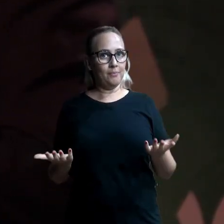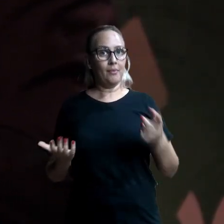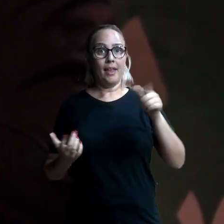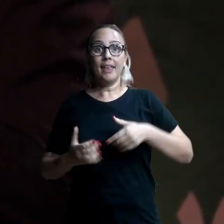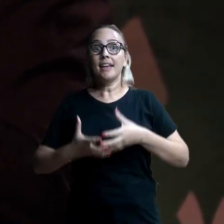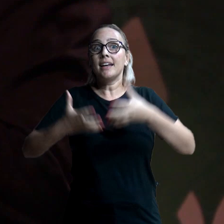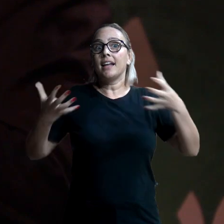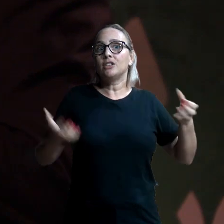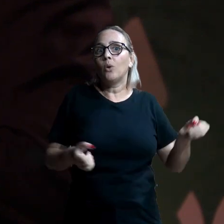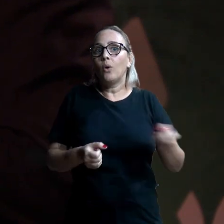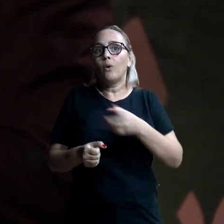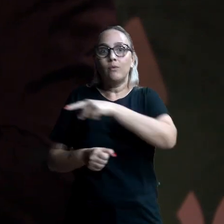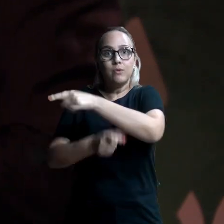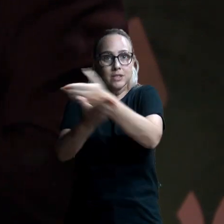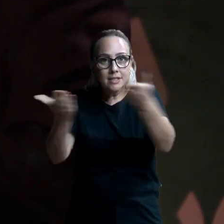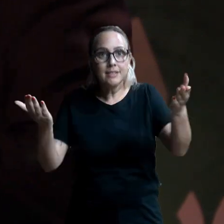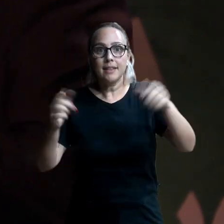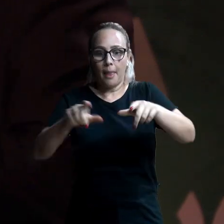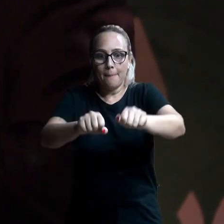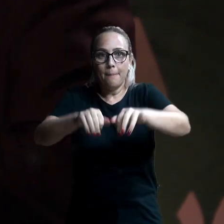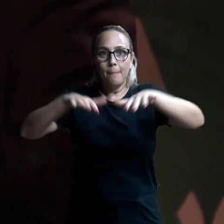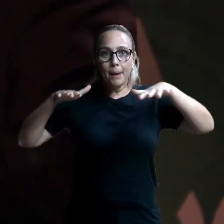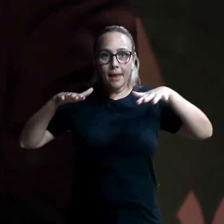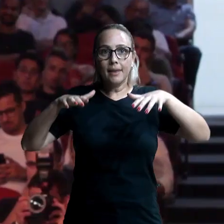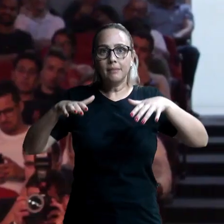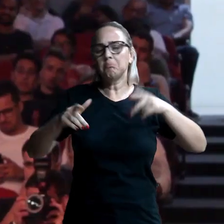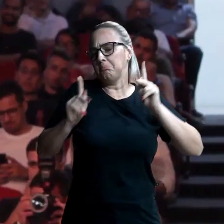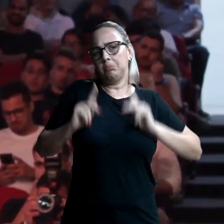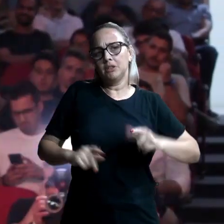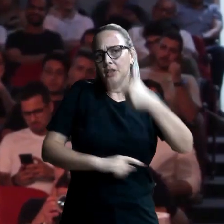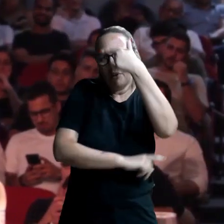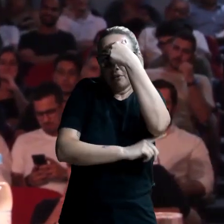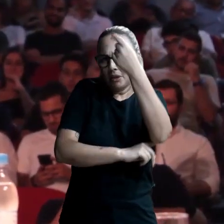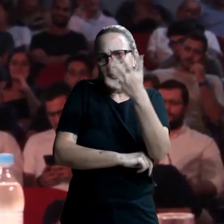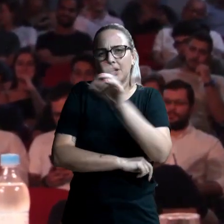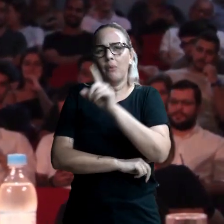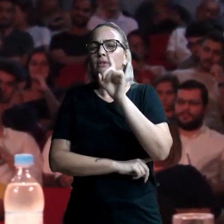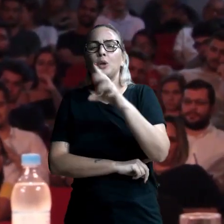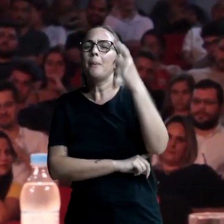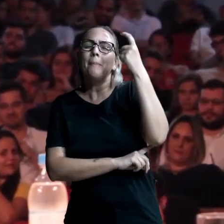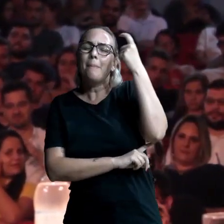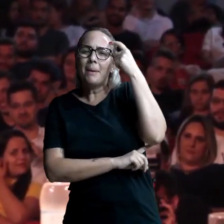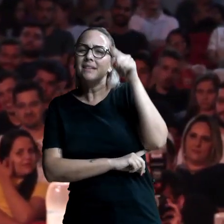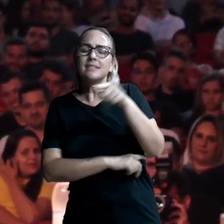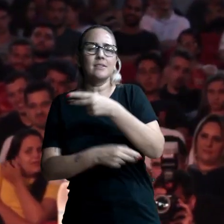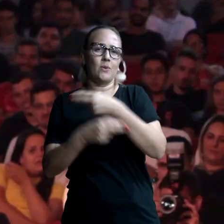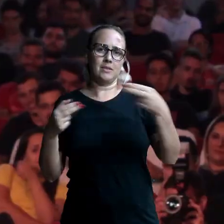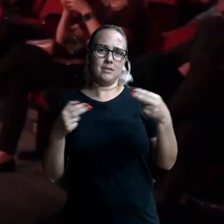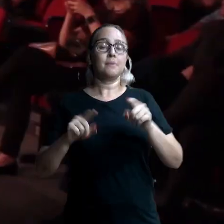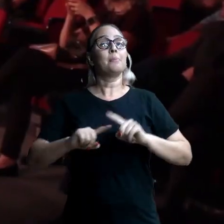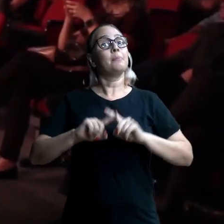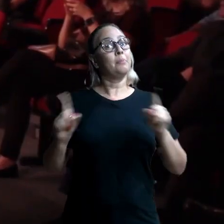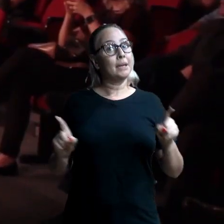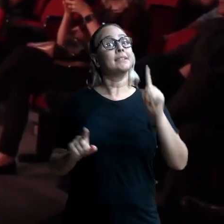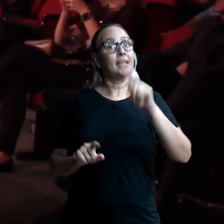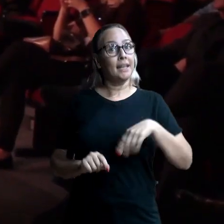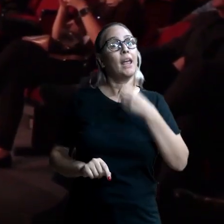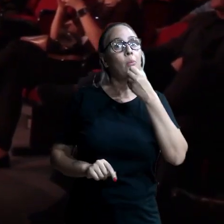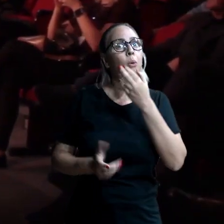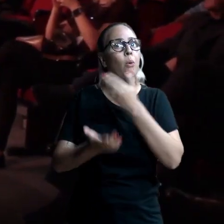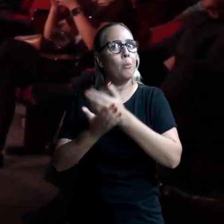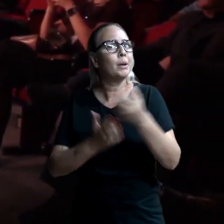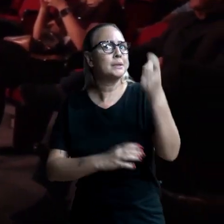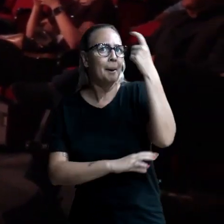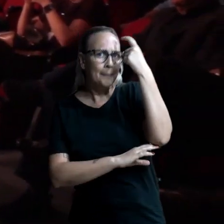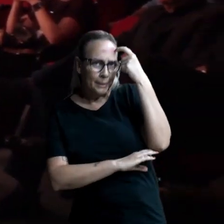não é aquela vaidade que a gente tem. Quando a gente é novo, como vocês que estão aqui na plateia, gurizada de faculdade, a